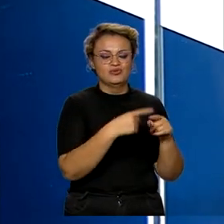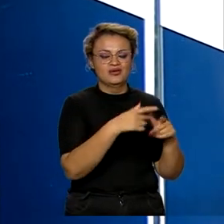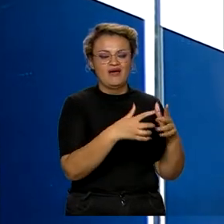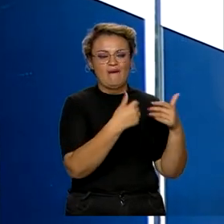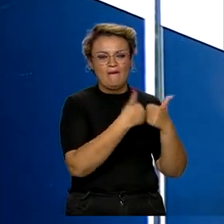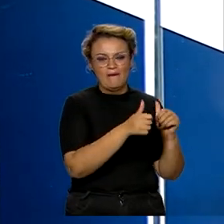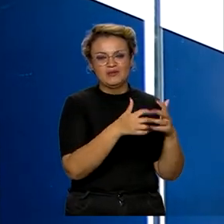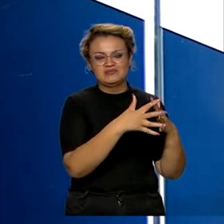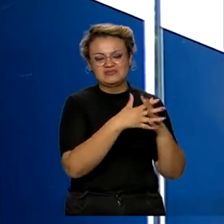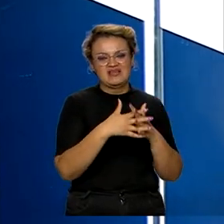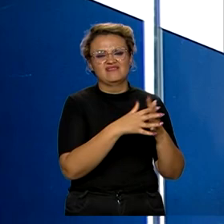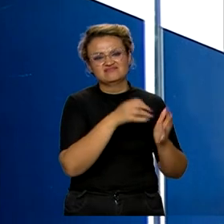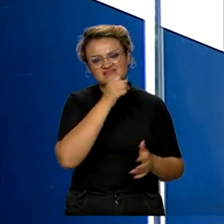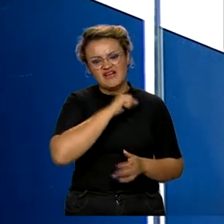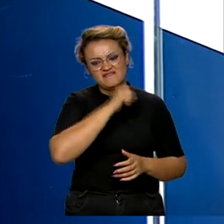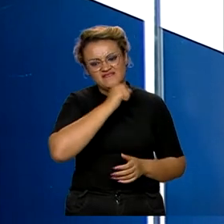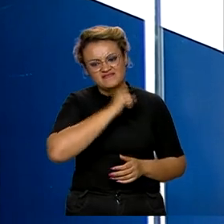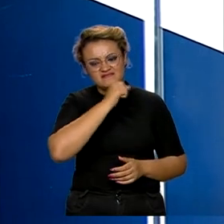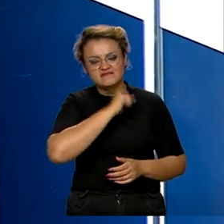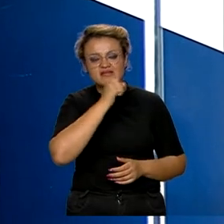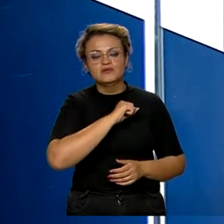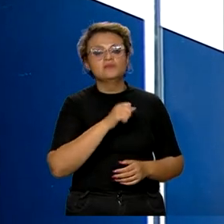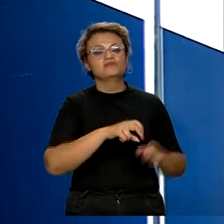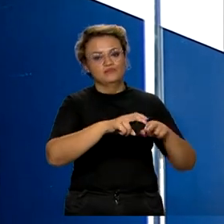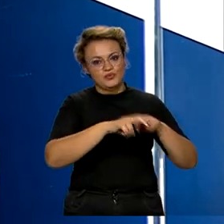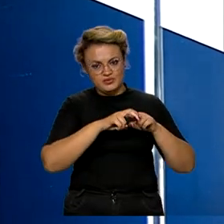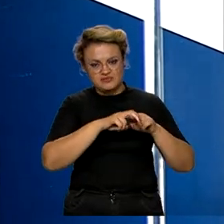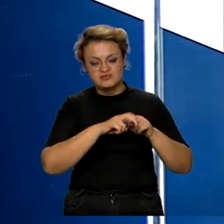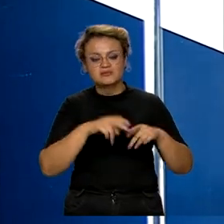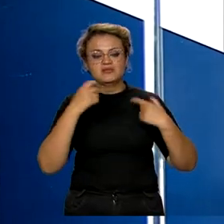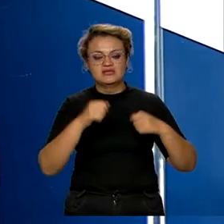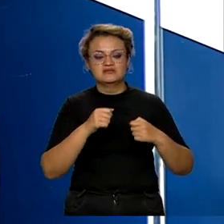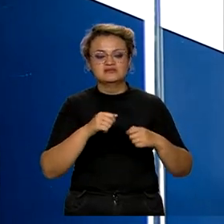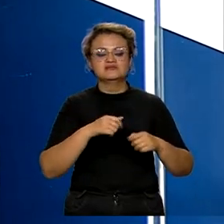frotas, que se faz necessário torná-lo perene.